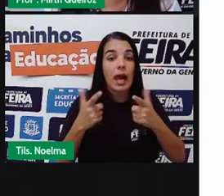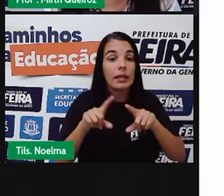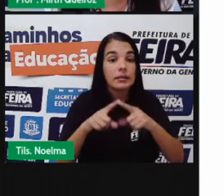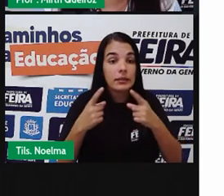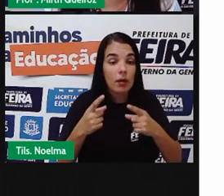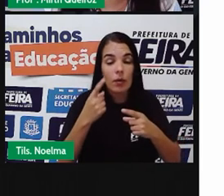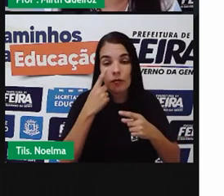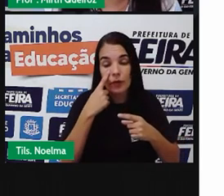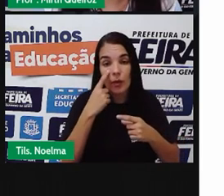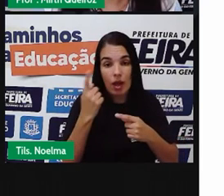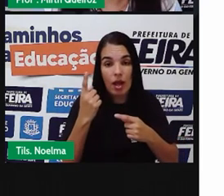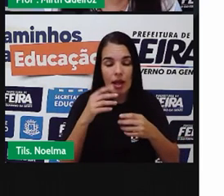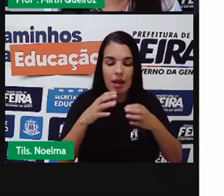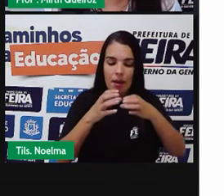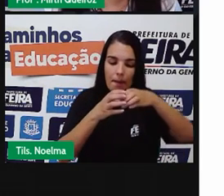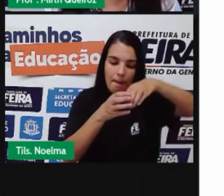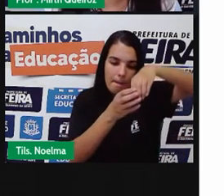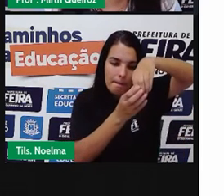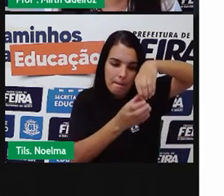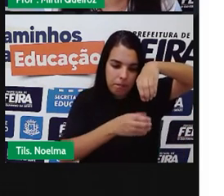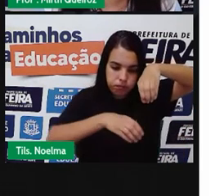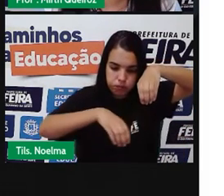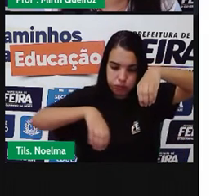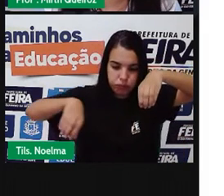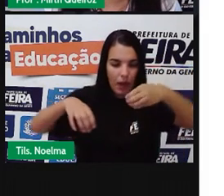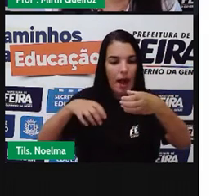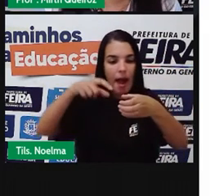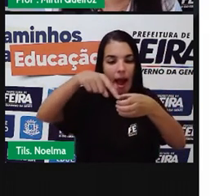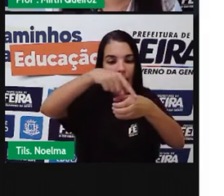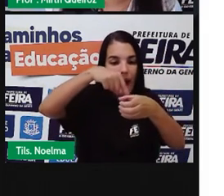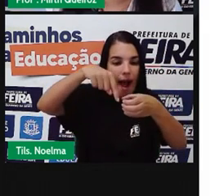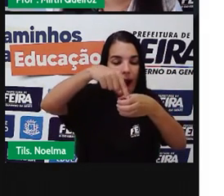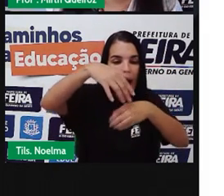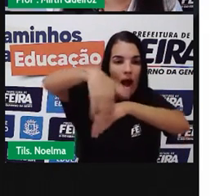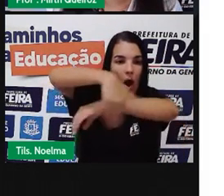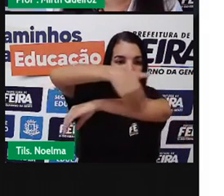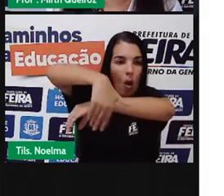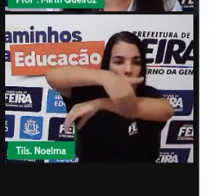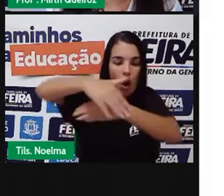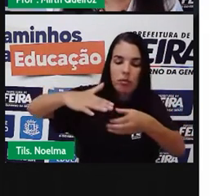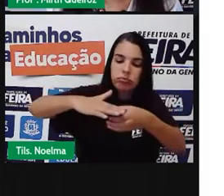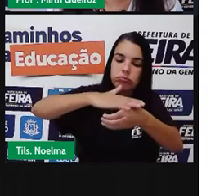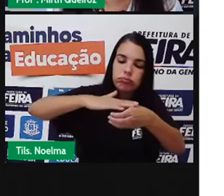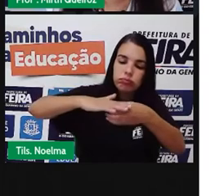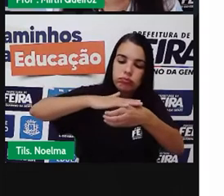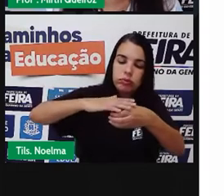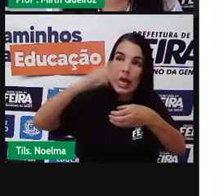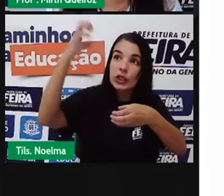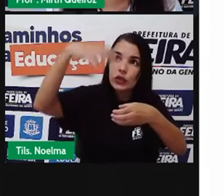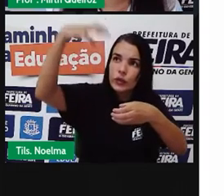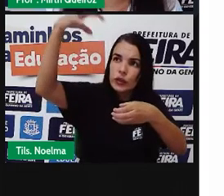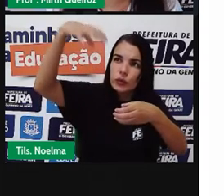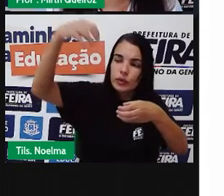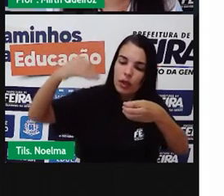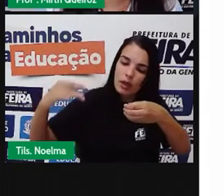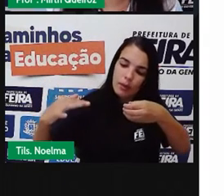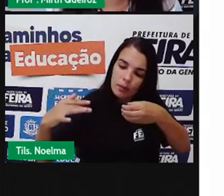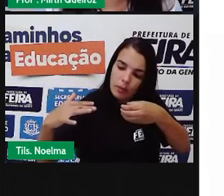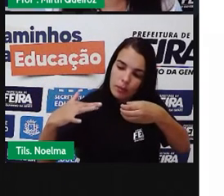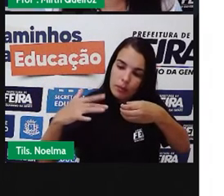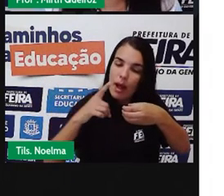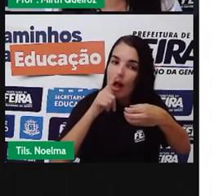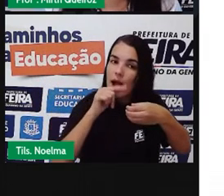próprios bueiros, né? Que é uma forma de coletar essa água da chuva. Um serviço de saneamento básico